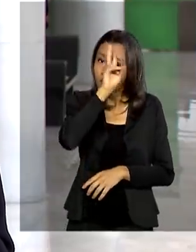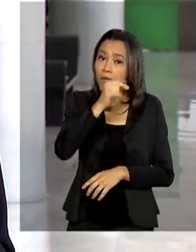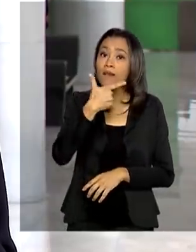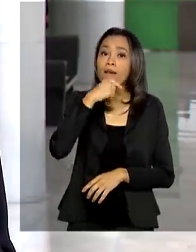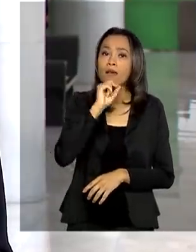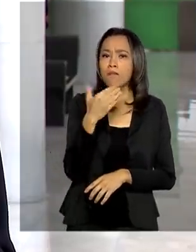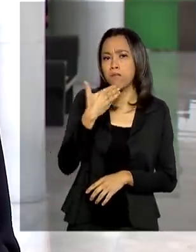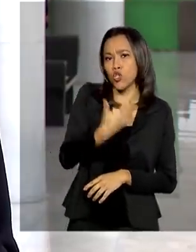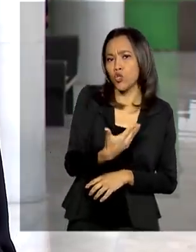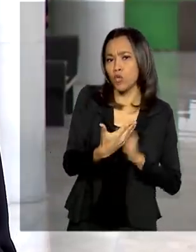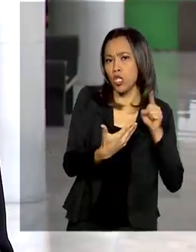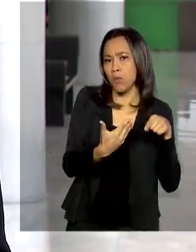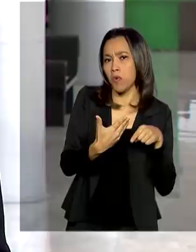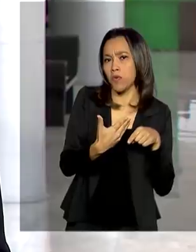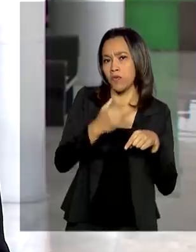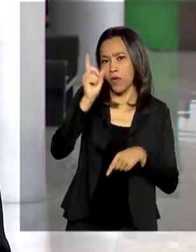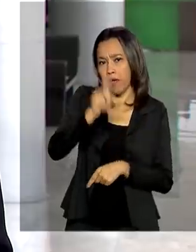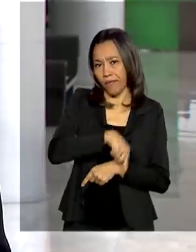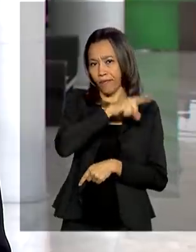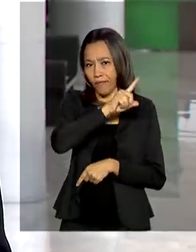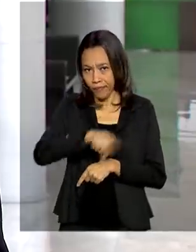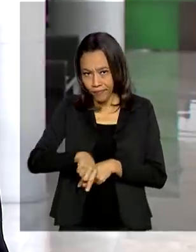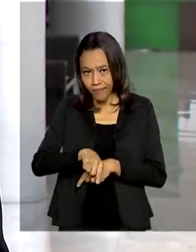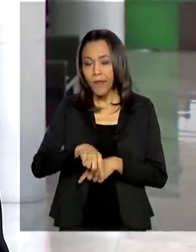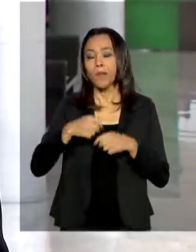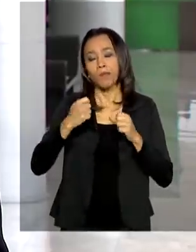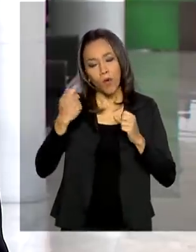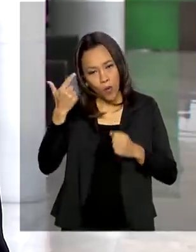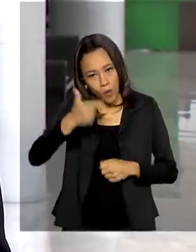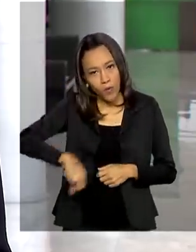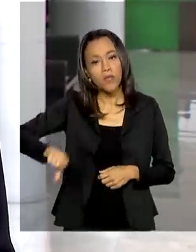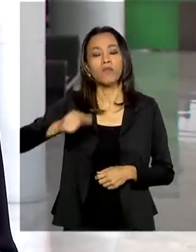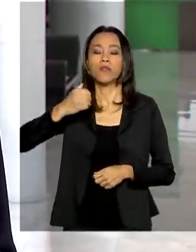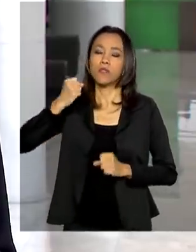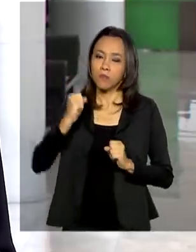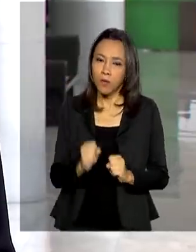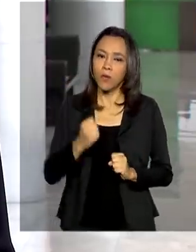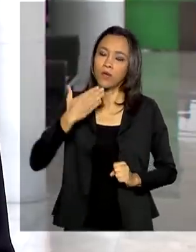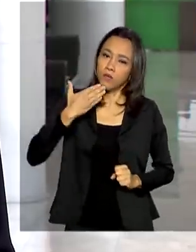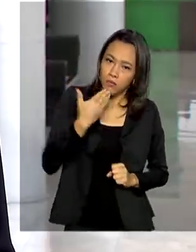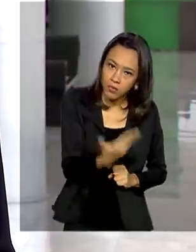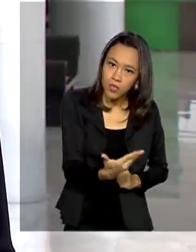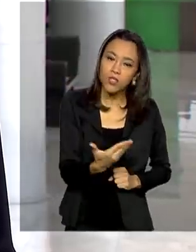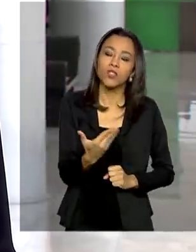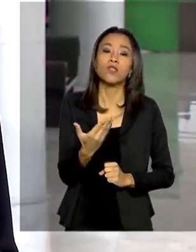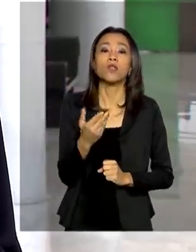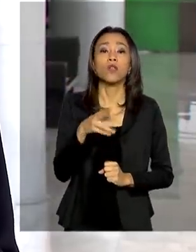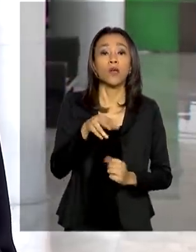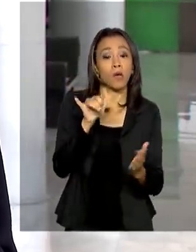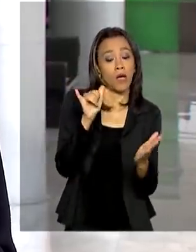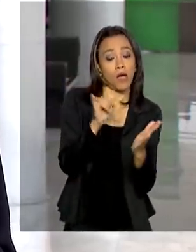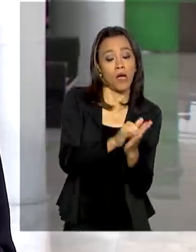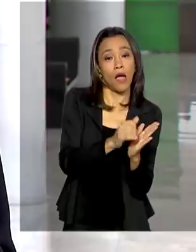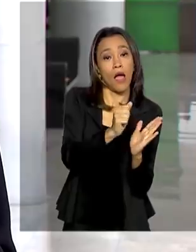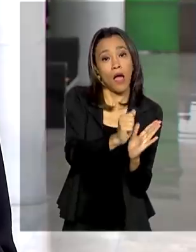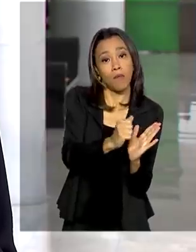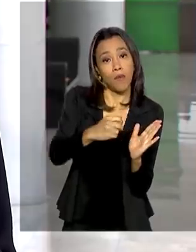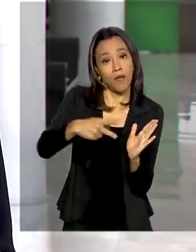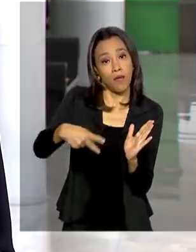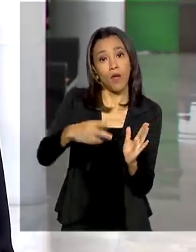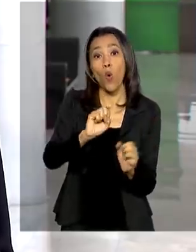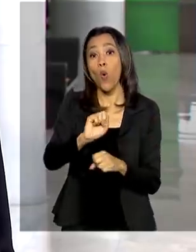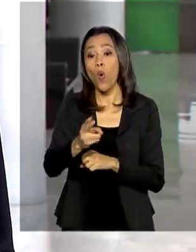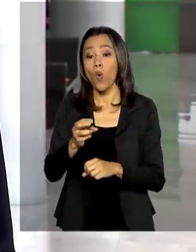pedido negado ou reprovado pode solicitar novamente o benefício pelo aplicativo ou pelo site